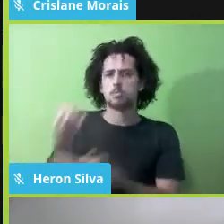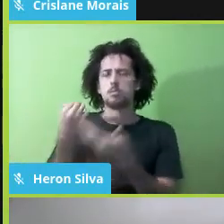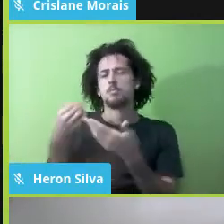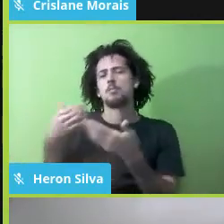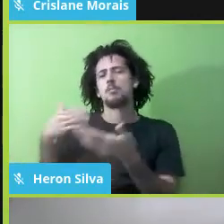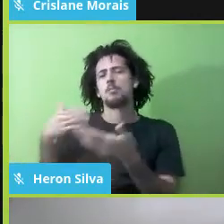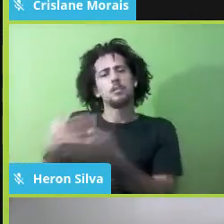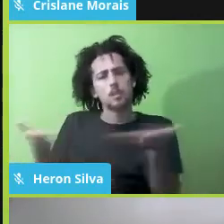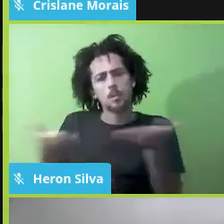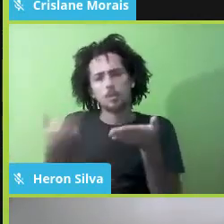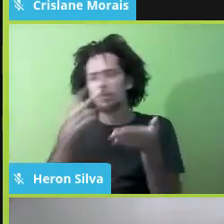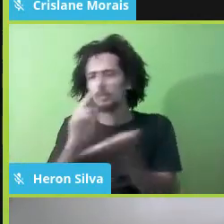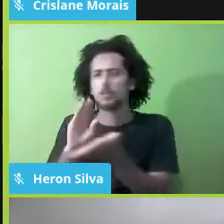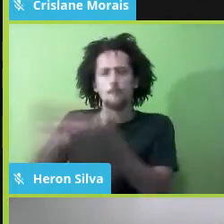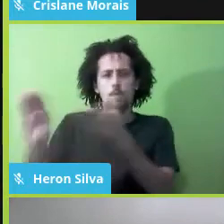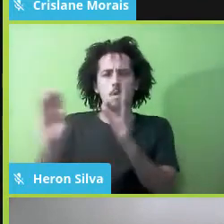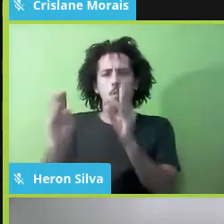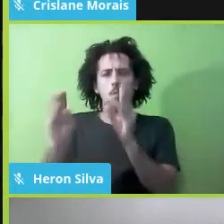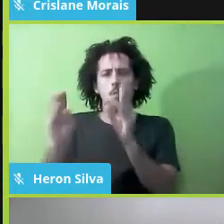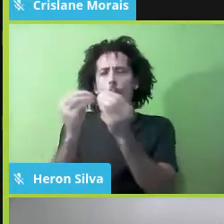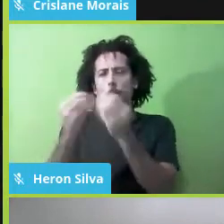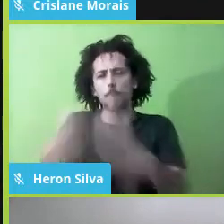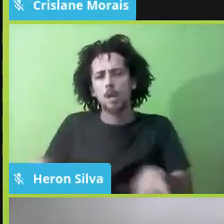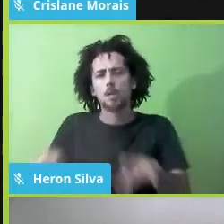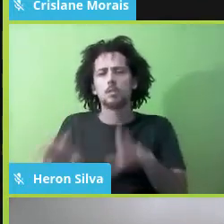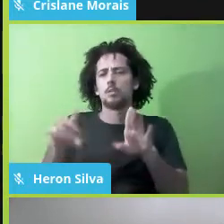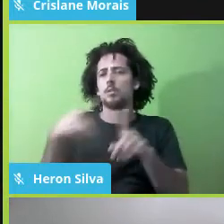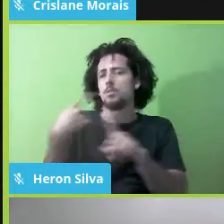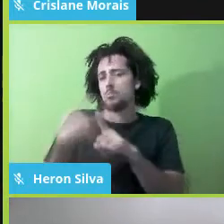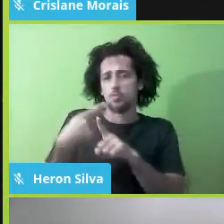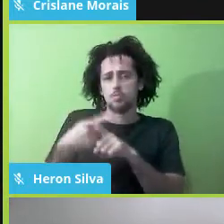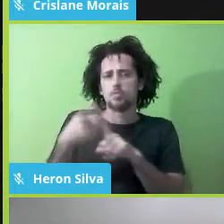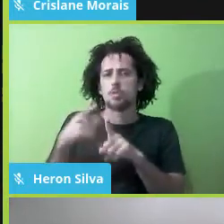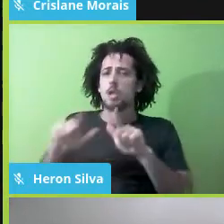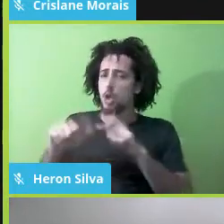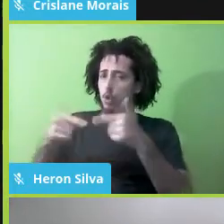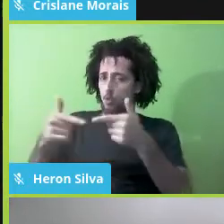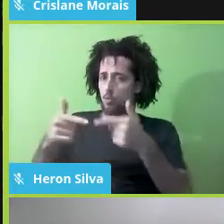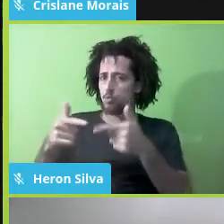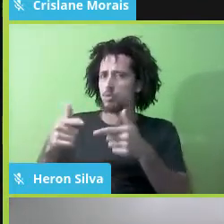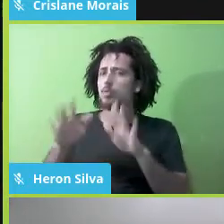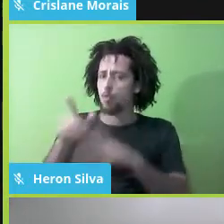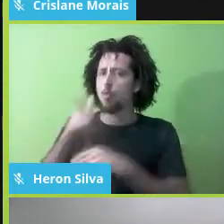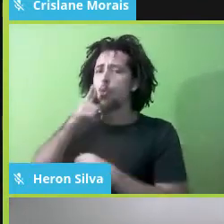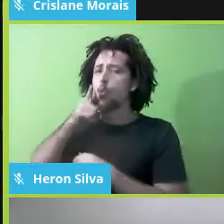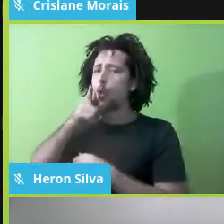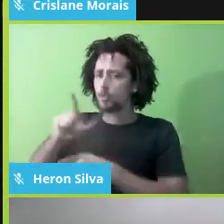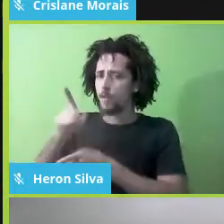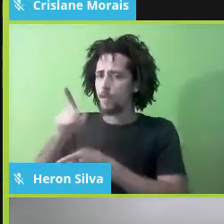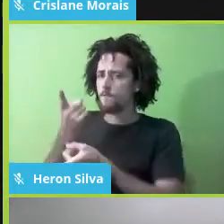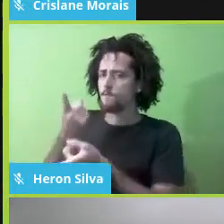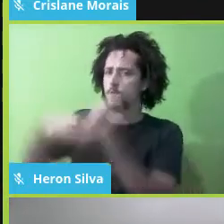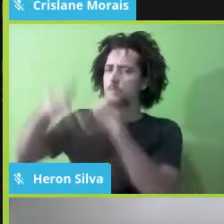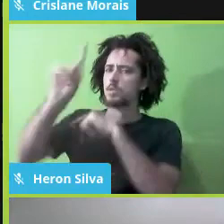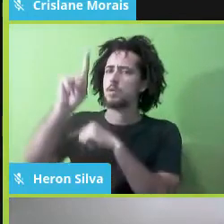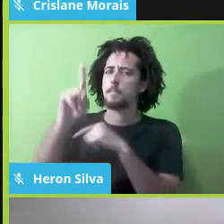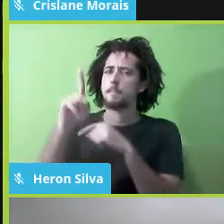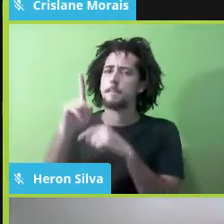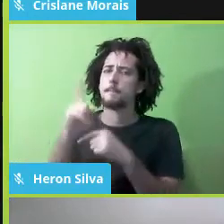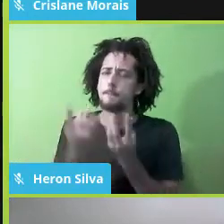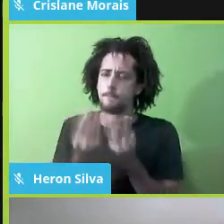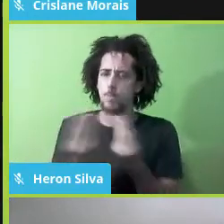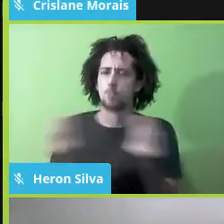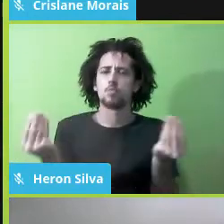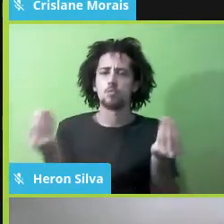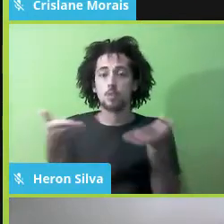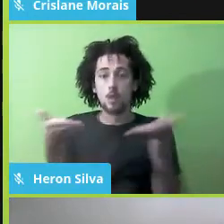muito grande, ela, em termos de luta, avançou bastante, muito, muito, é, agora, é a disputa,